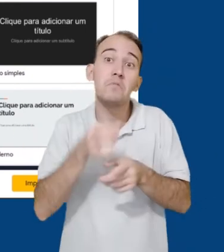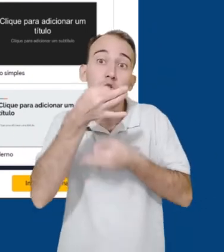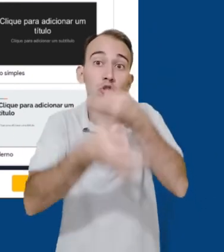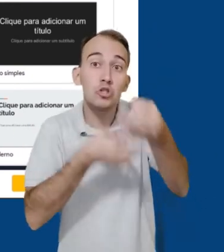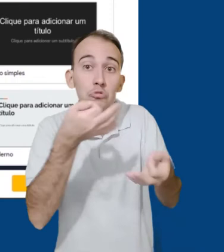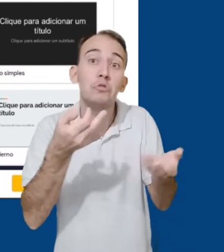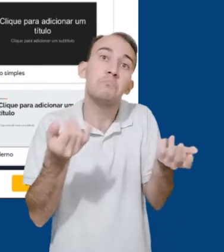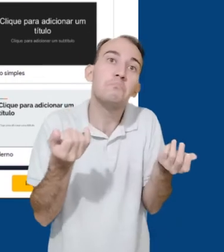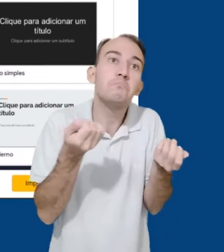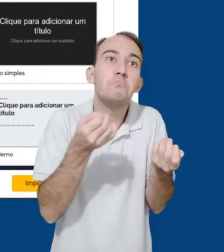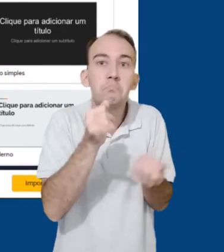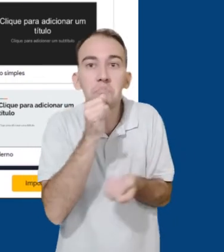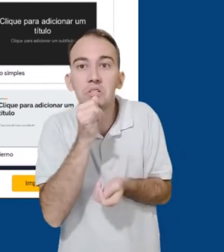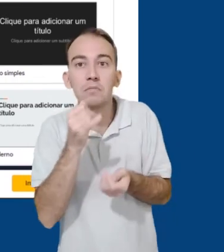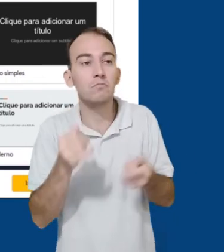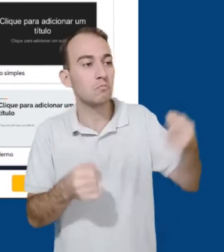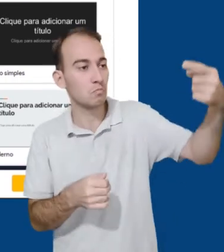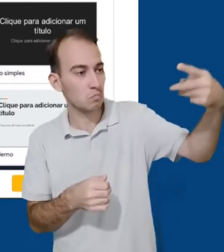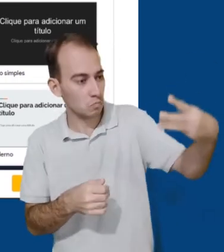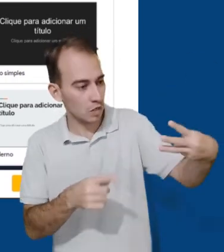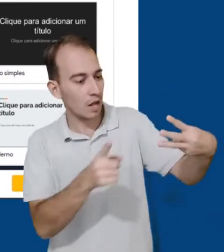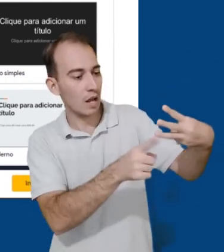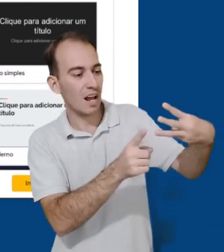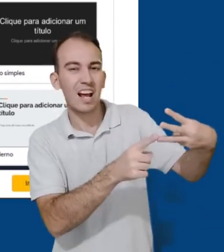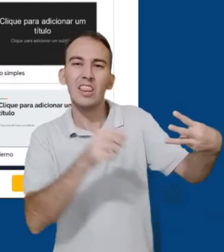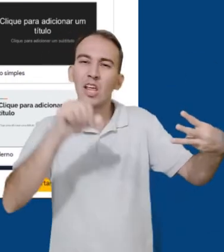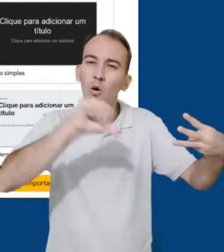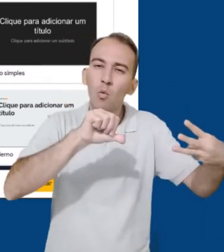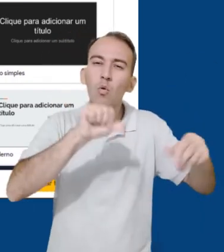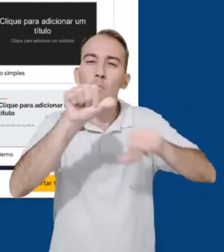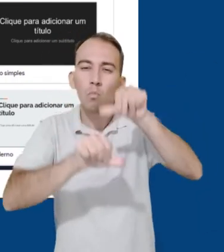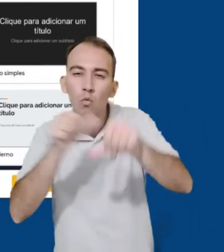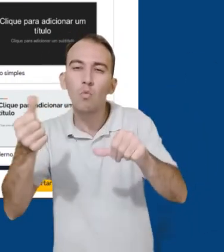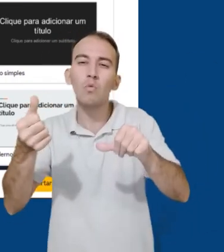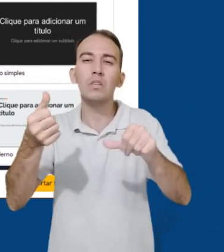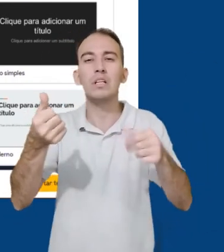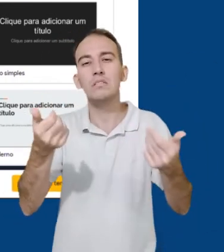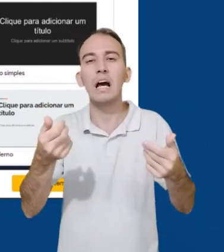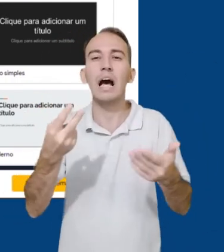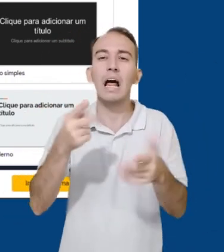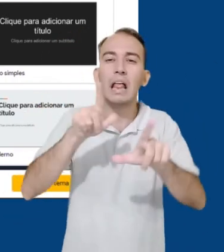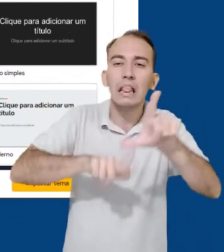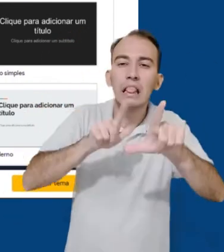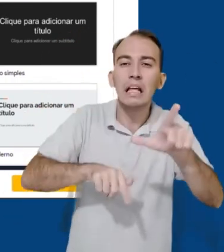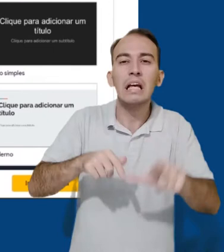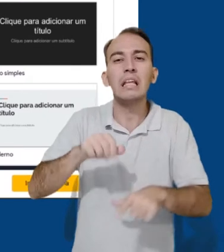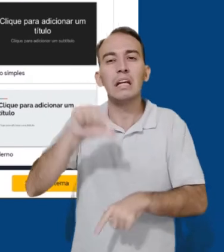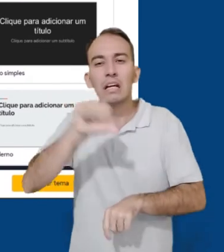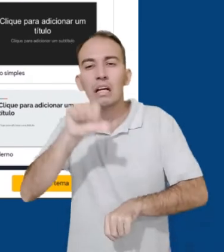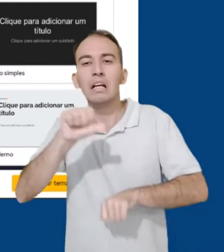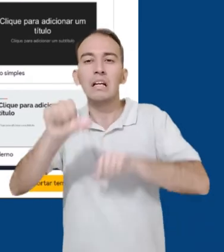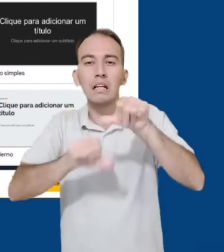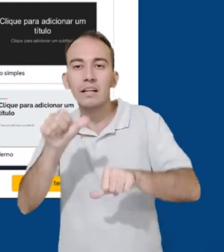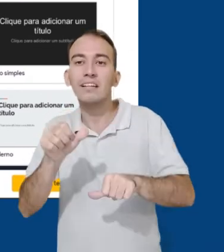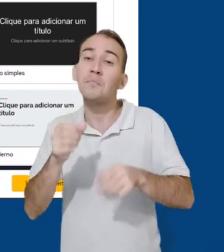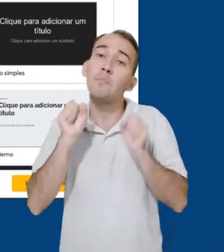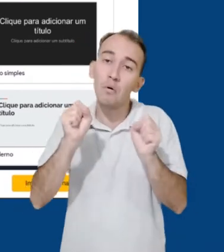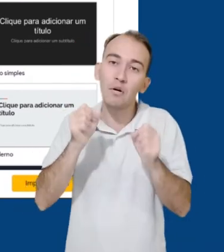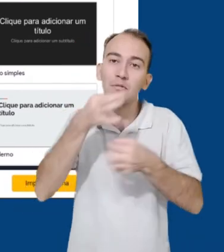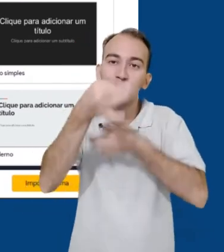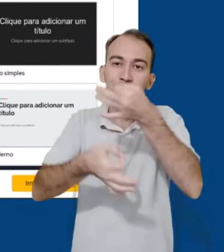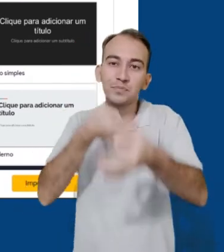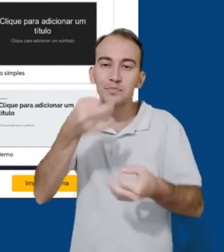Assim, poderá adicionar notas para você fazer depois ou comentários para os seus parceiros de edição verem posteriormente. Depois dos comentários,